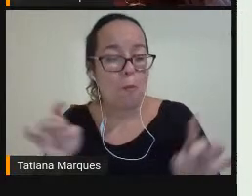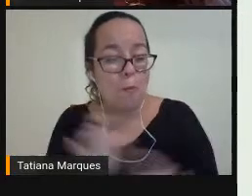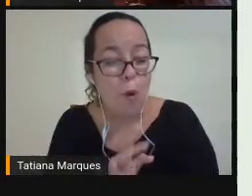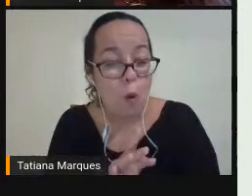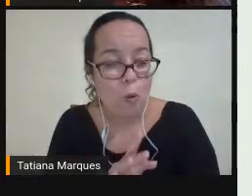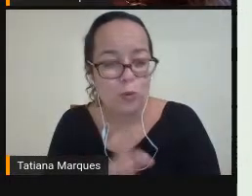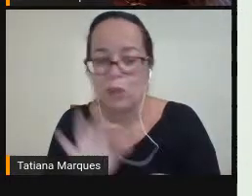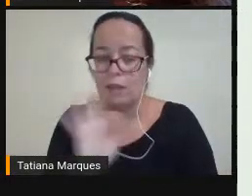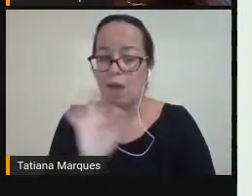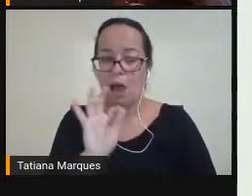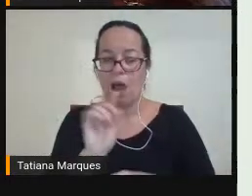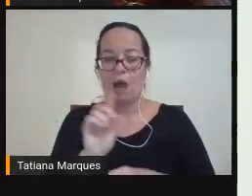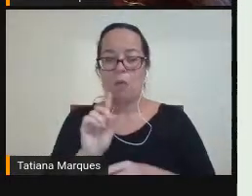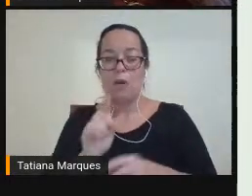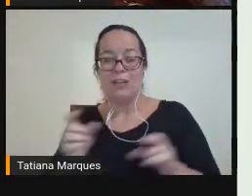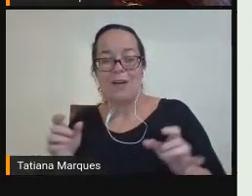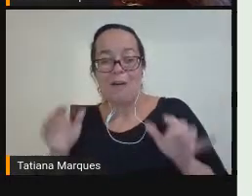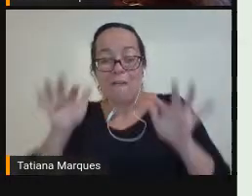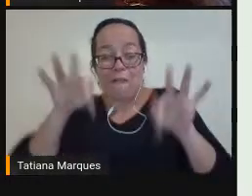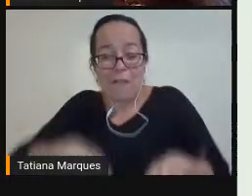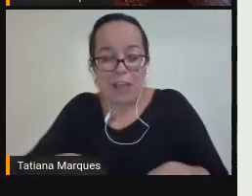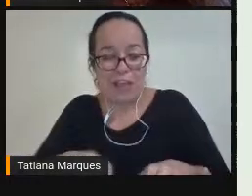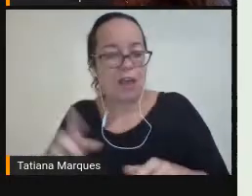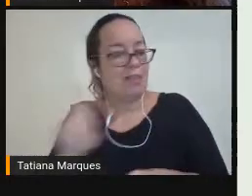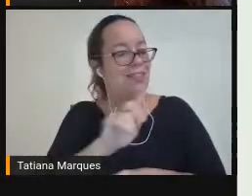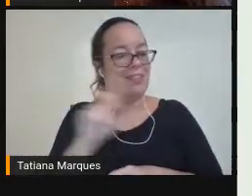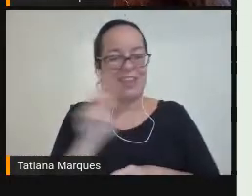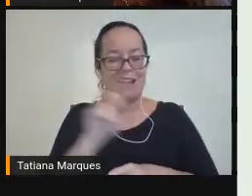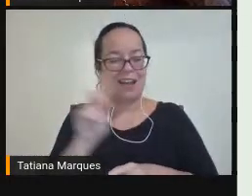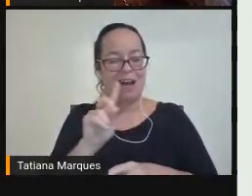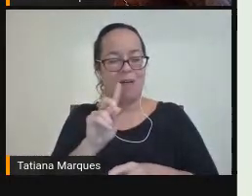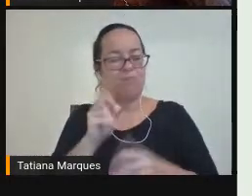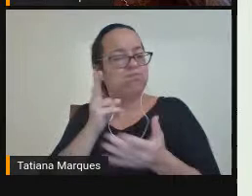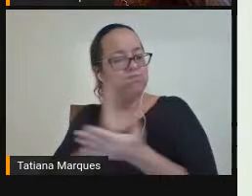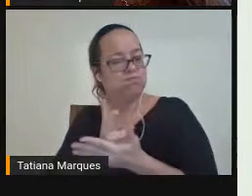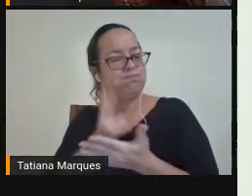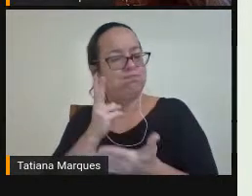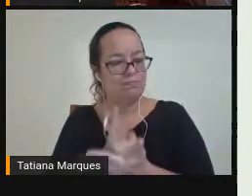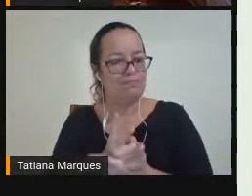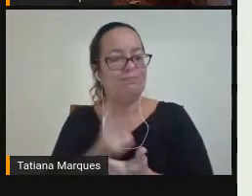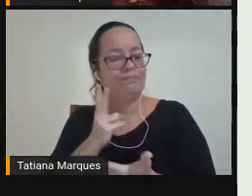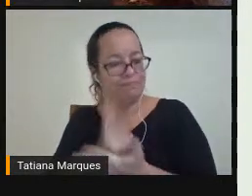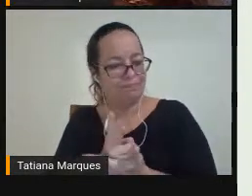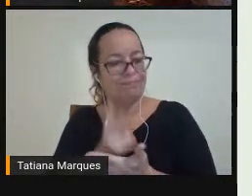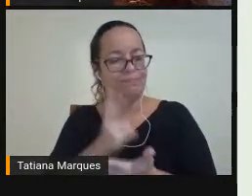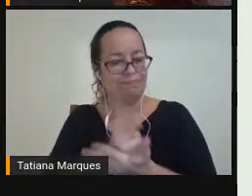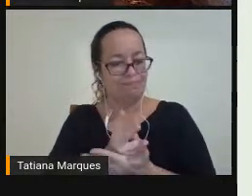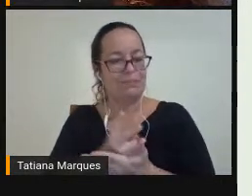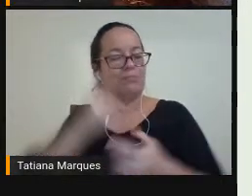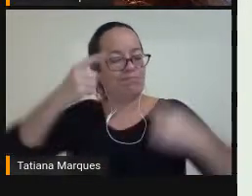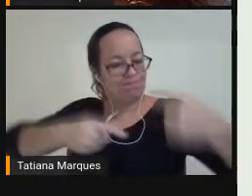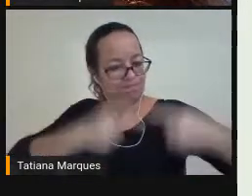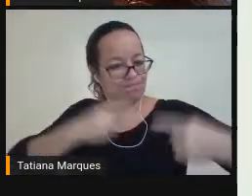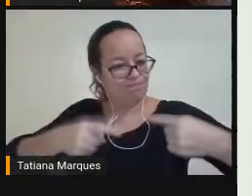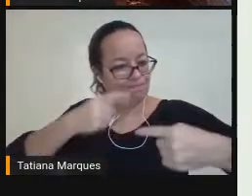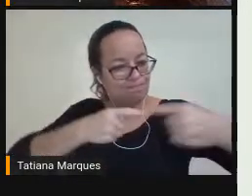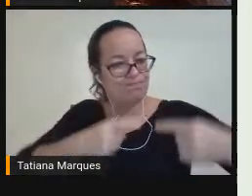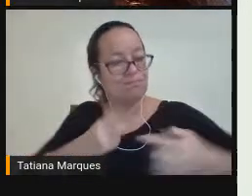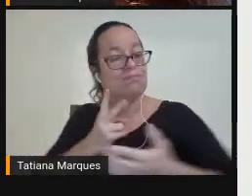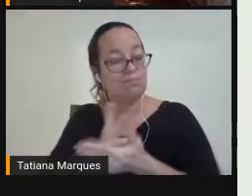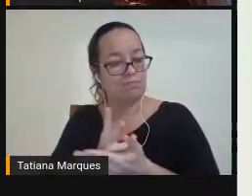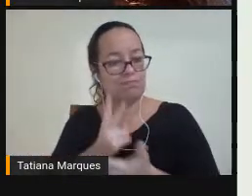termina Essas discussões A gente não Finaliza Essas discussões Nunca Mas eu coloco Aqui para